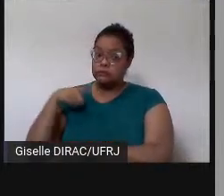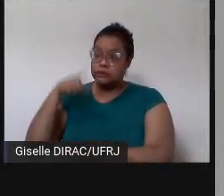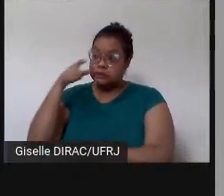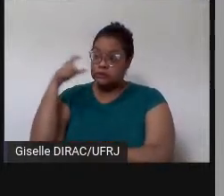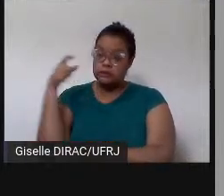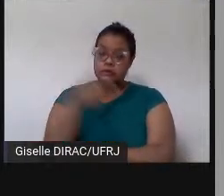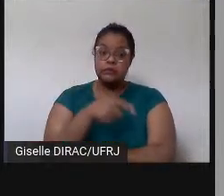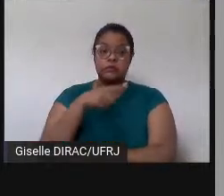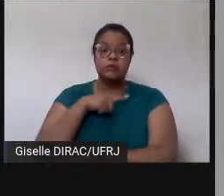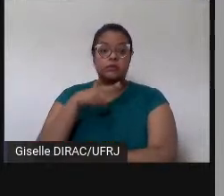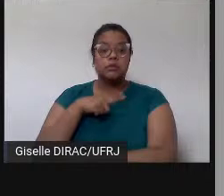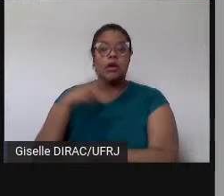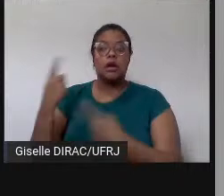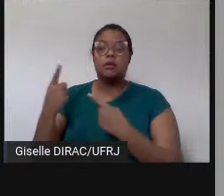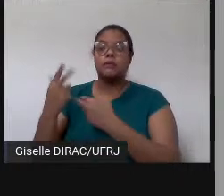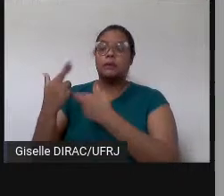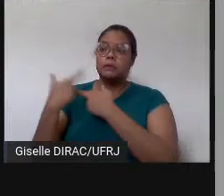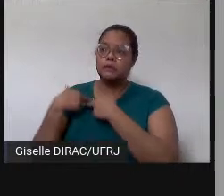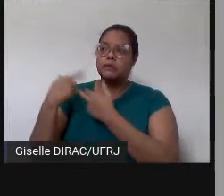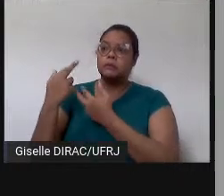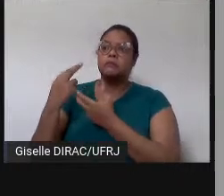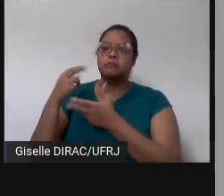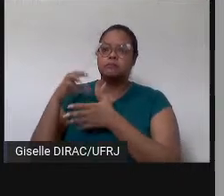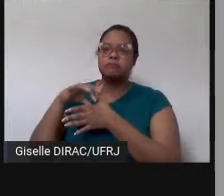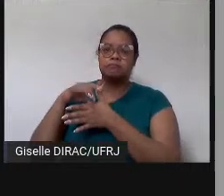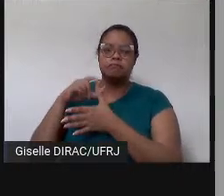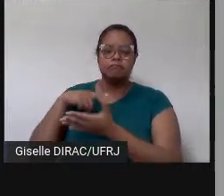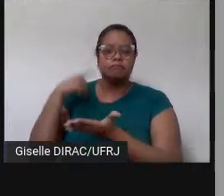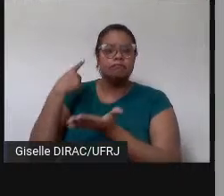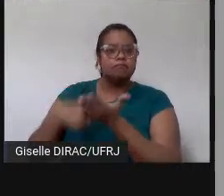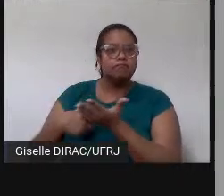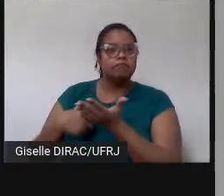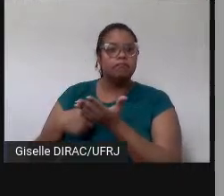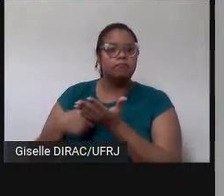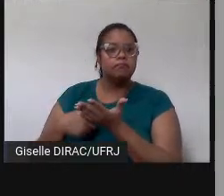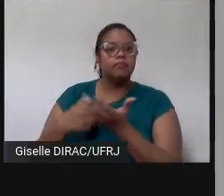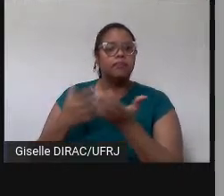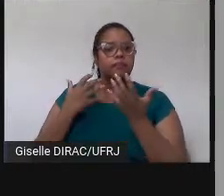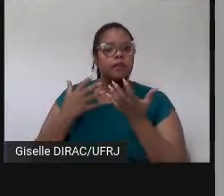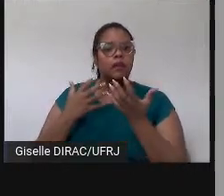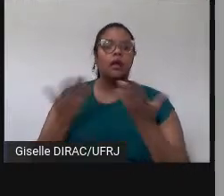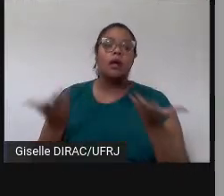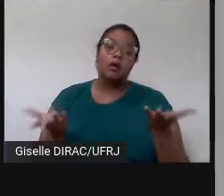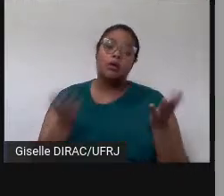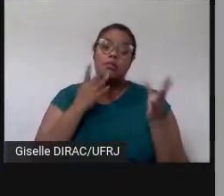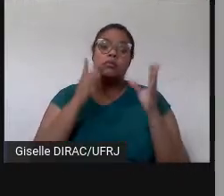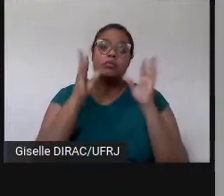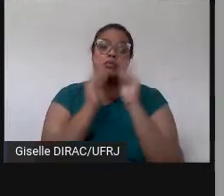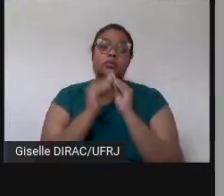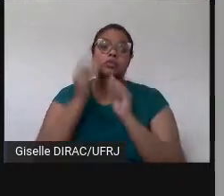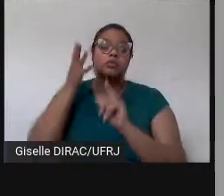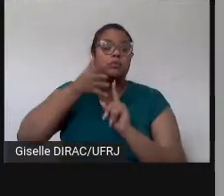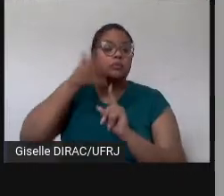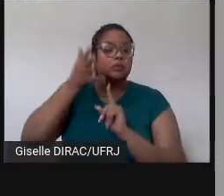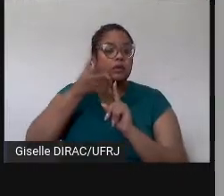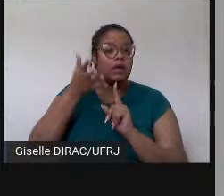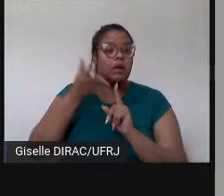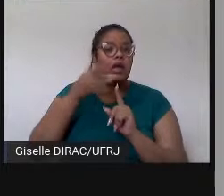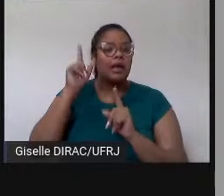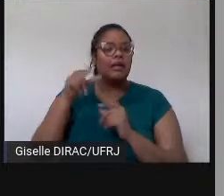comprometidas. Então, basicamente, é isso, eu, como essa